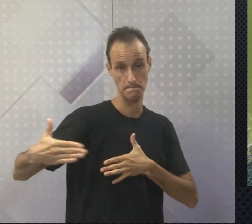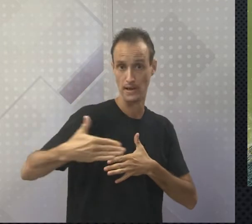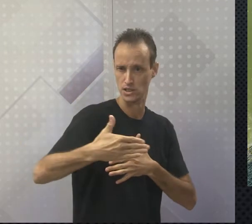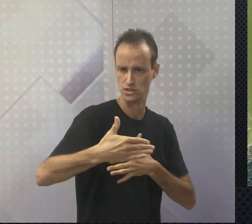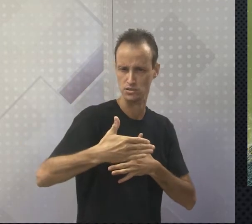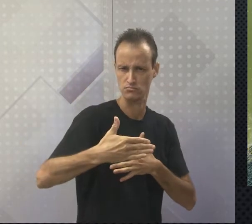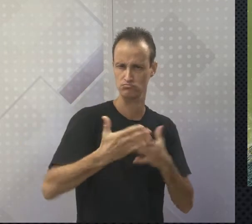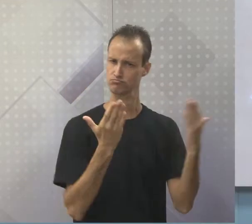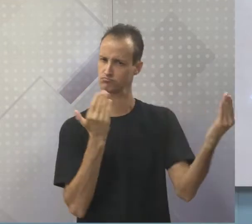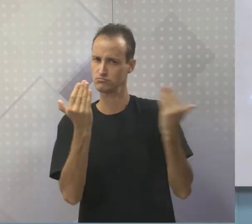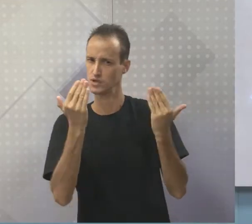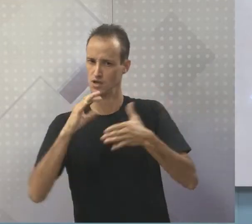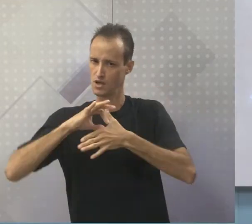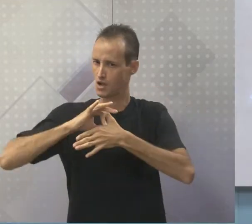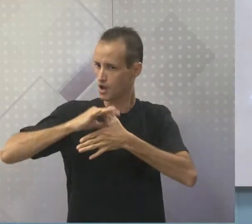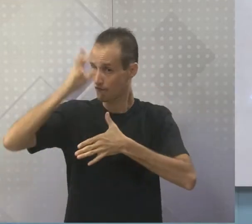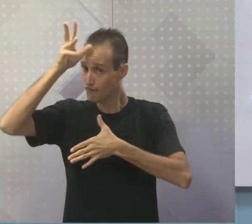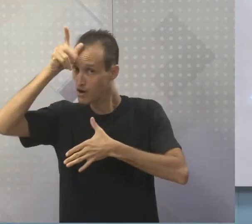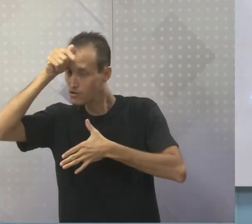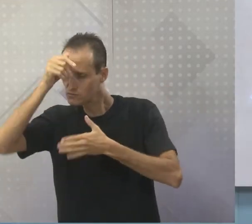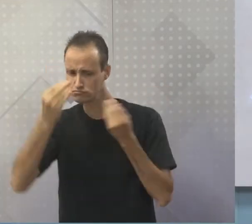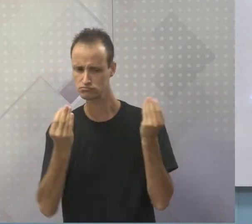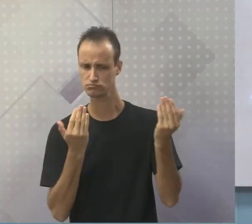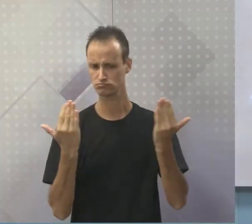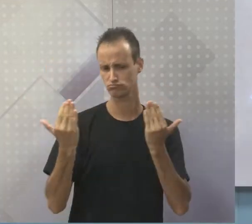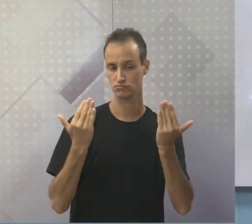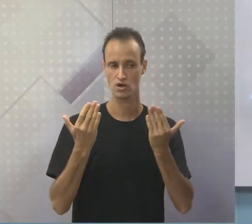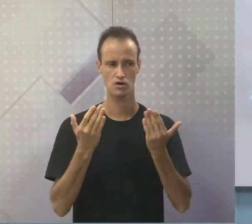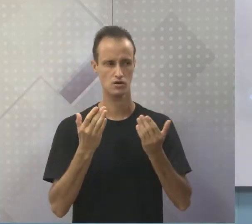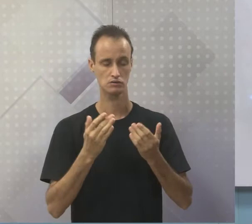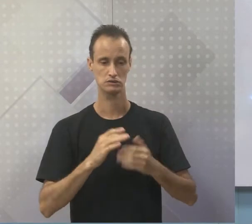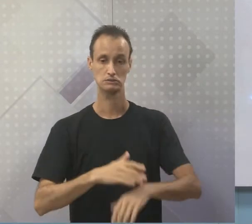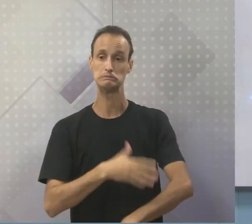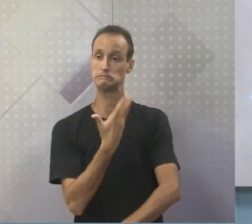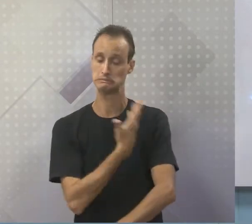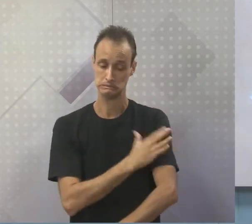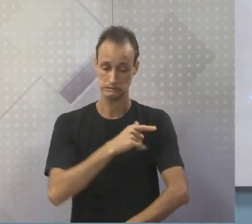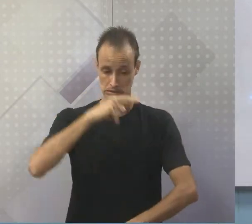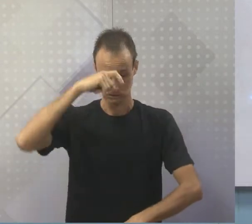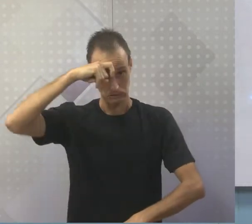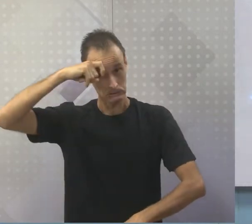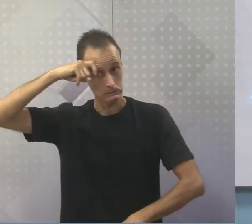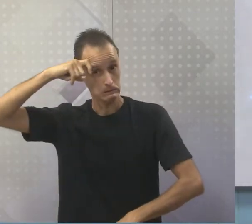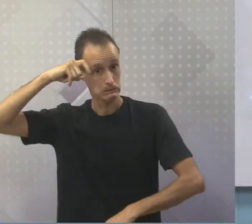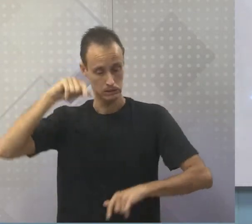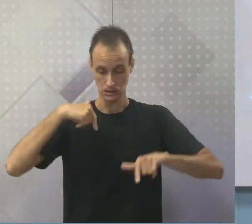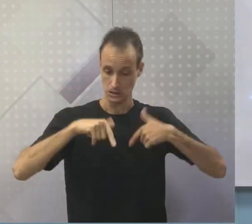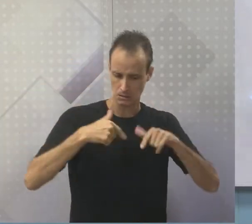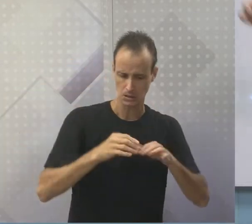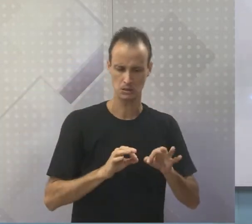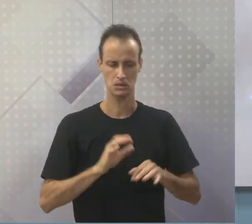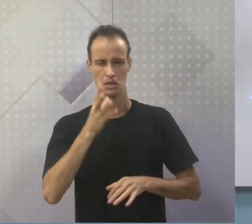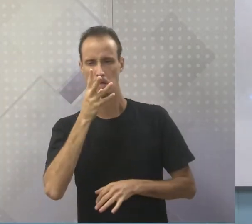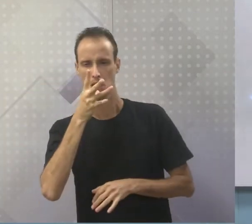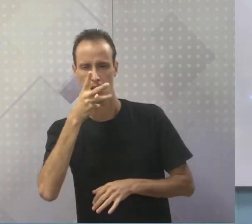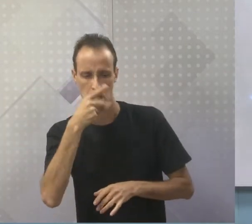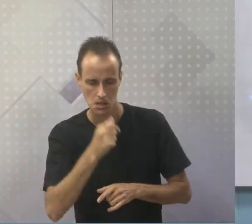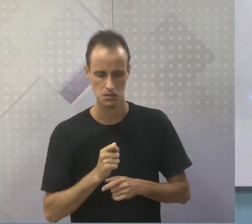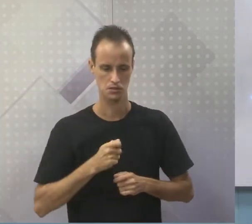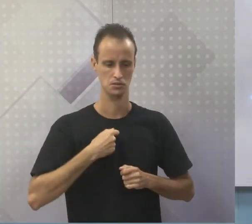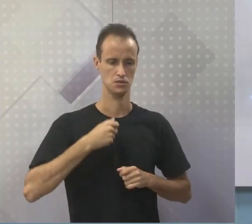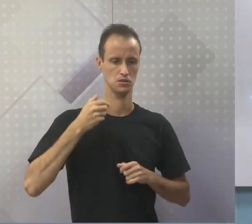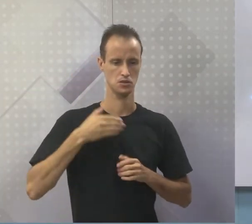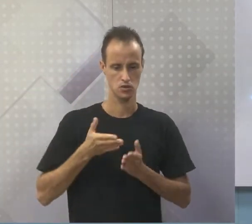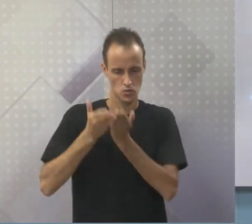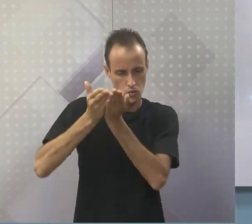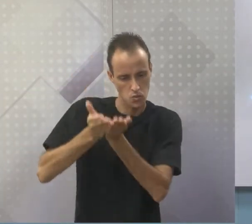com o frango, por exemplo. Se você analisar o trabalho que o pescador tem, até de uma forma artesanal, quanto tempo ele leva para ir lá